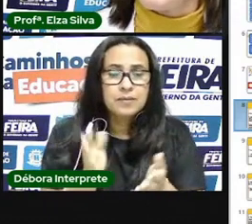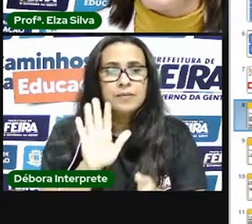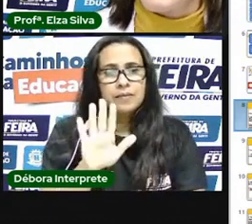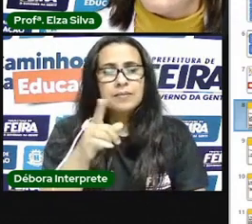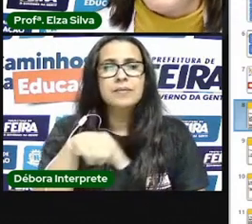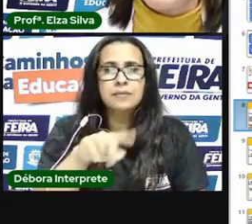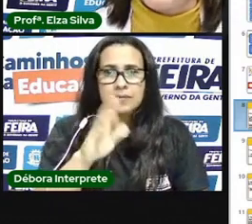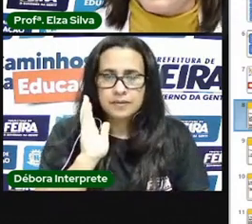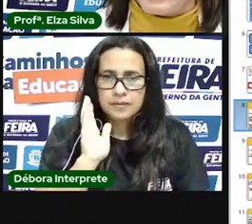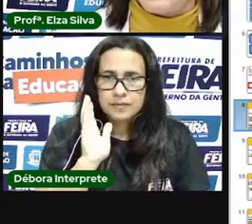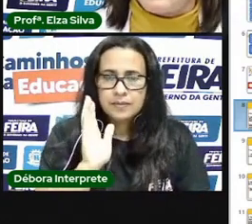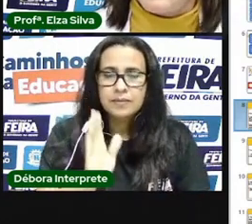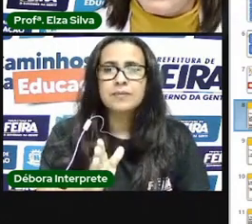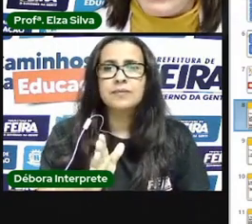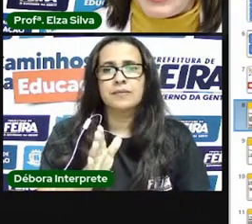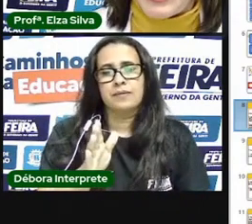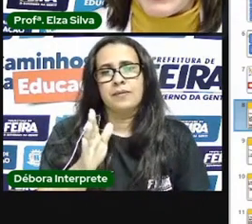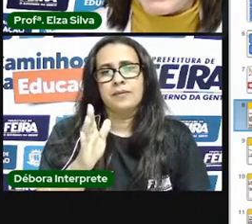ouvido isso nas aulas de história,